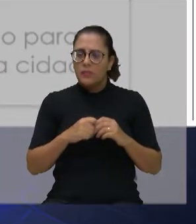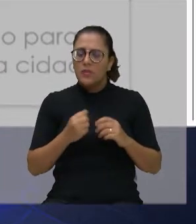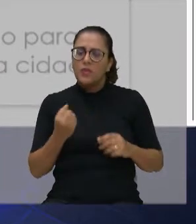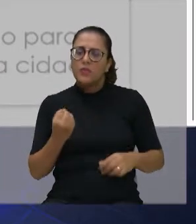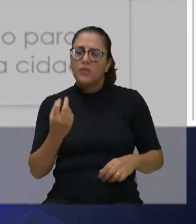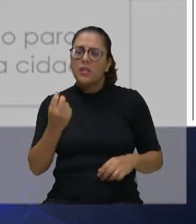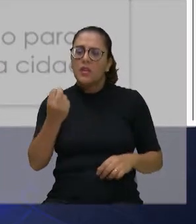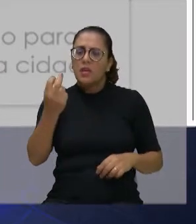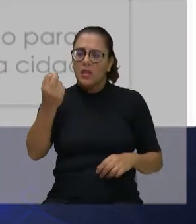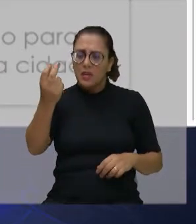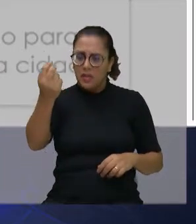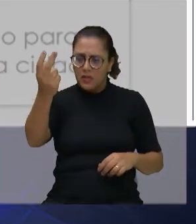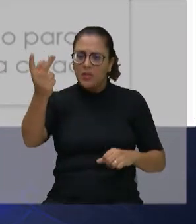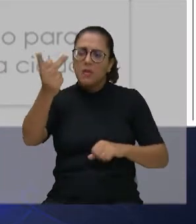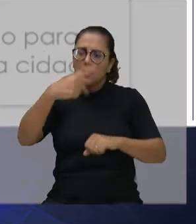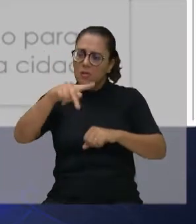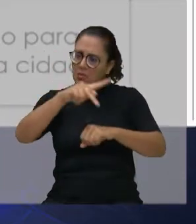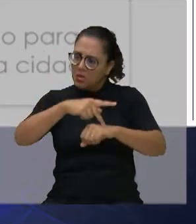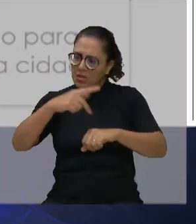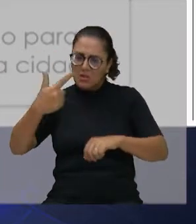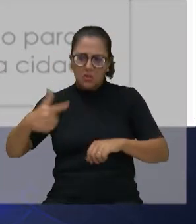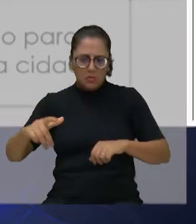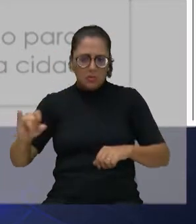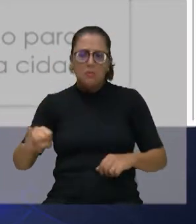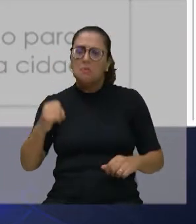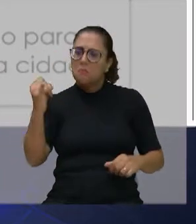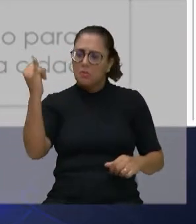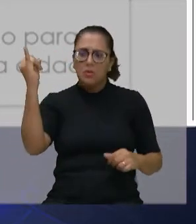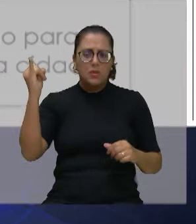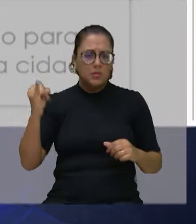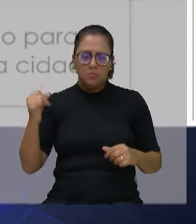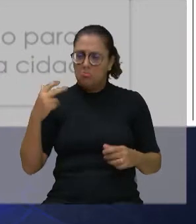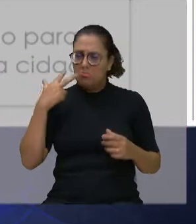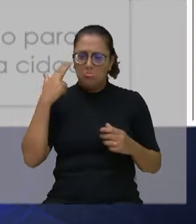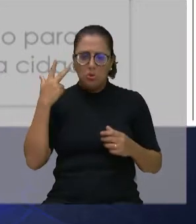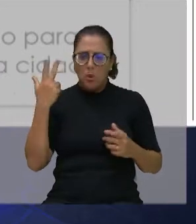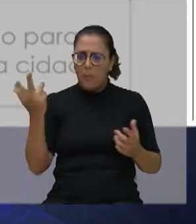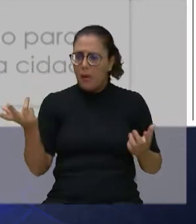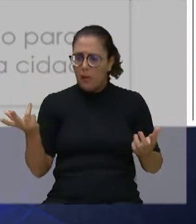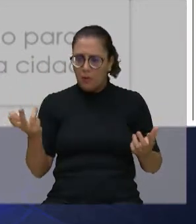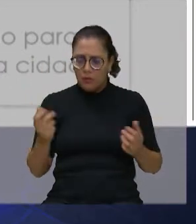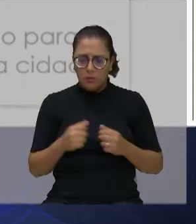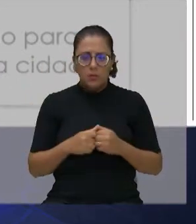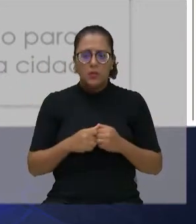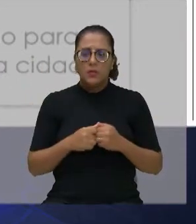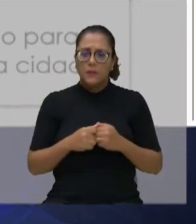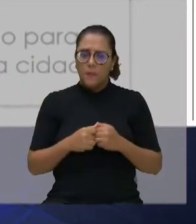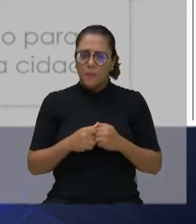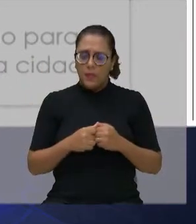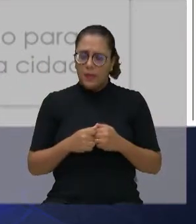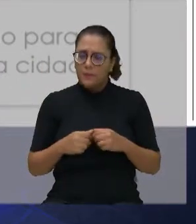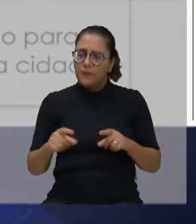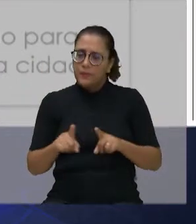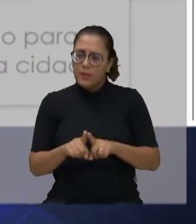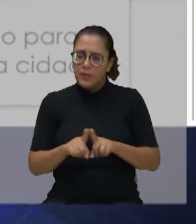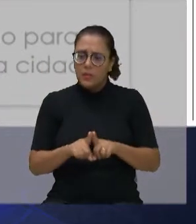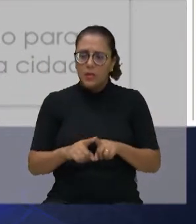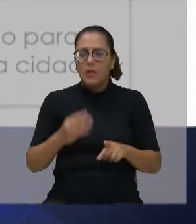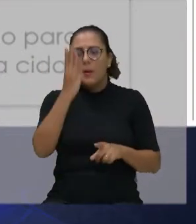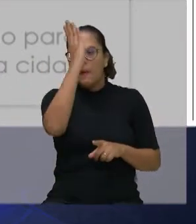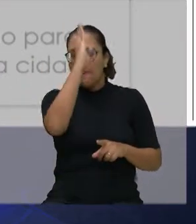internacionais importantes. Nós temos a parceria Brasil